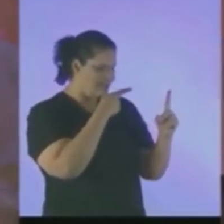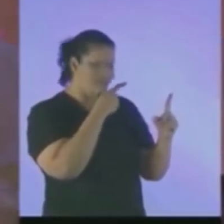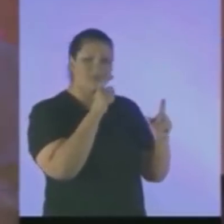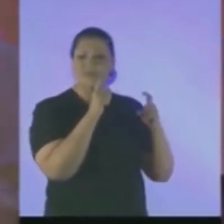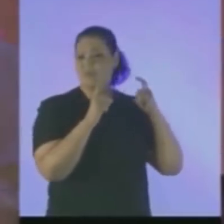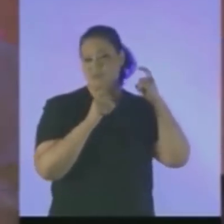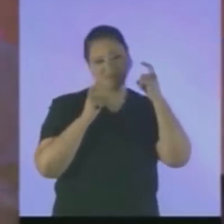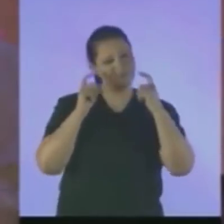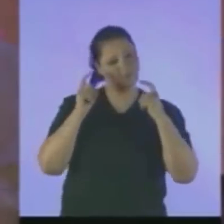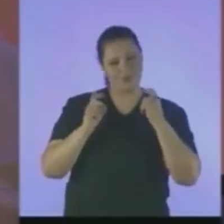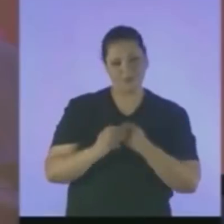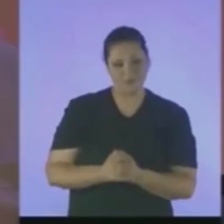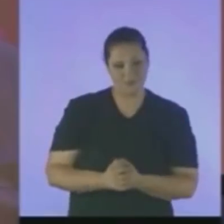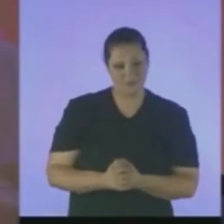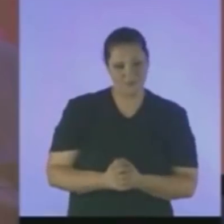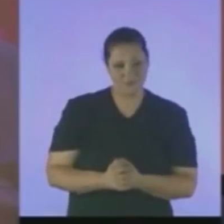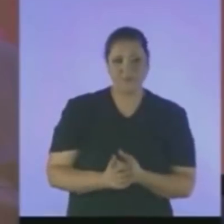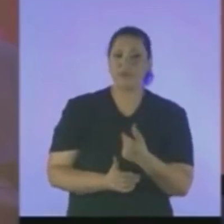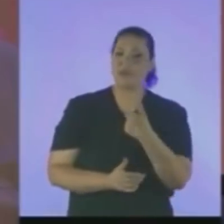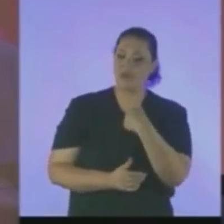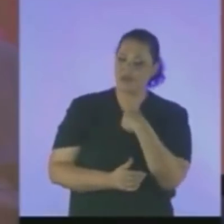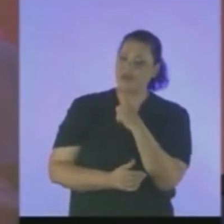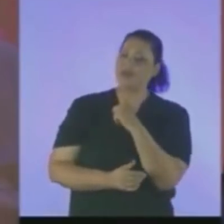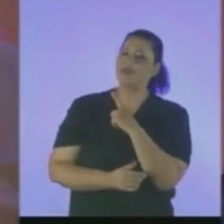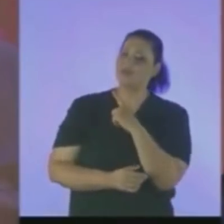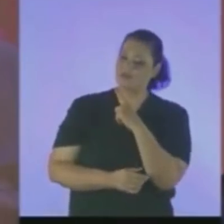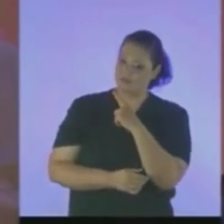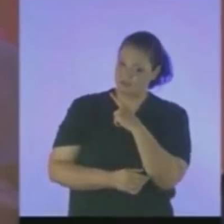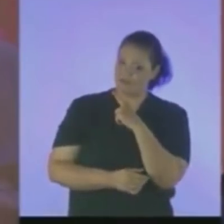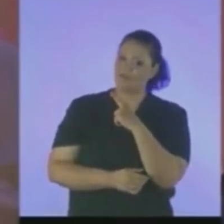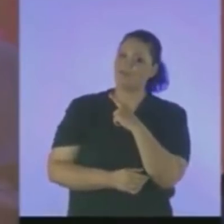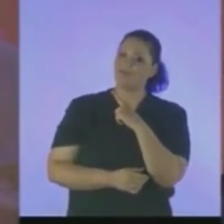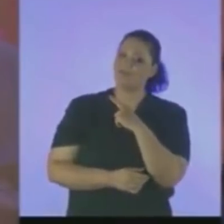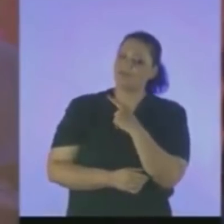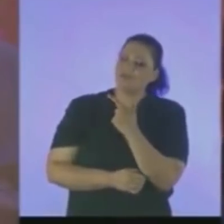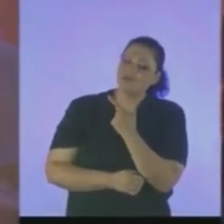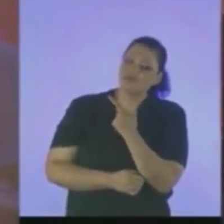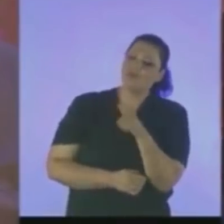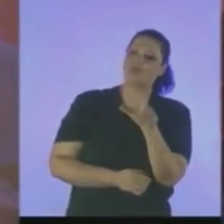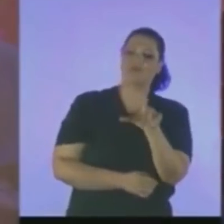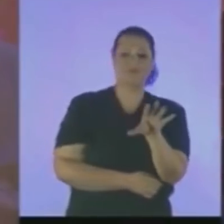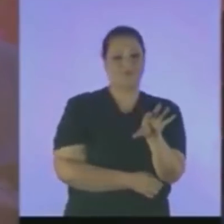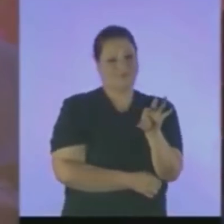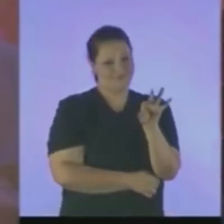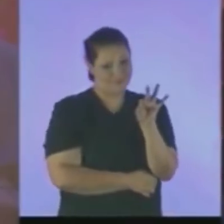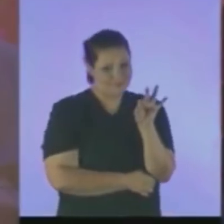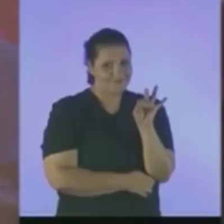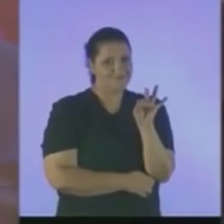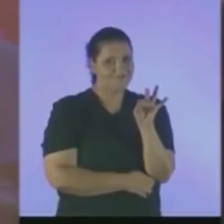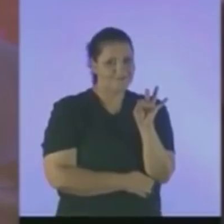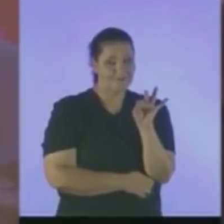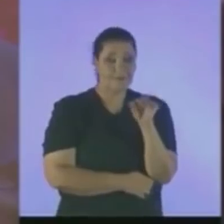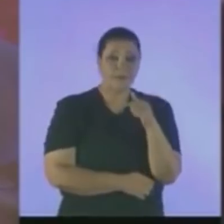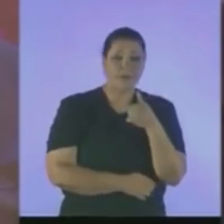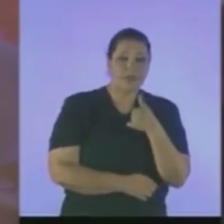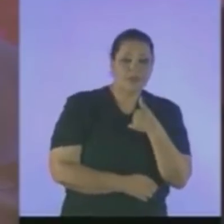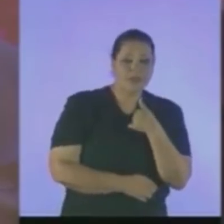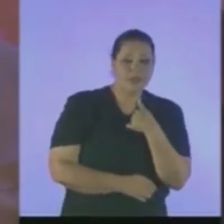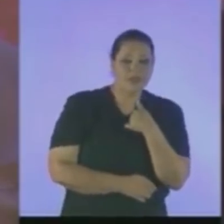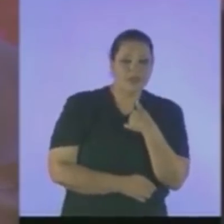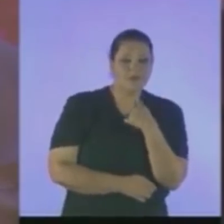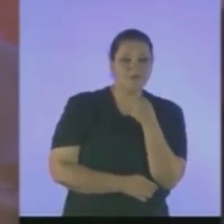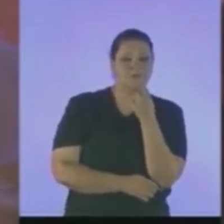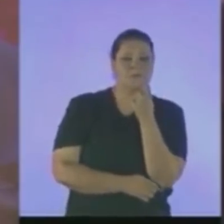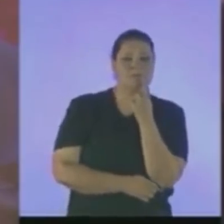Eu tenho Uma outra Opção Eu vou Eleger